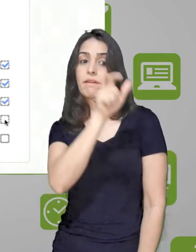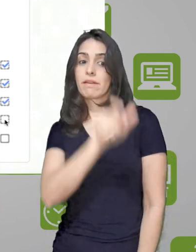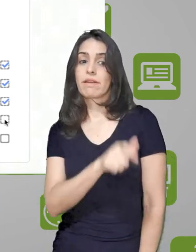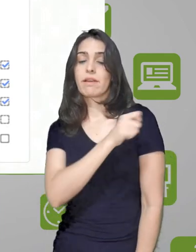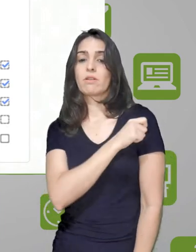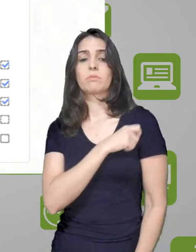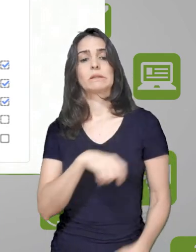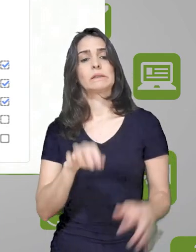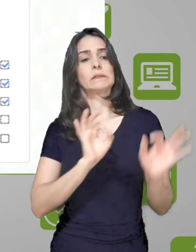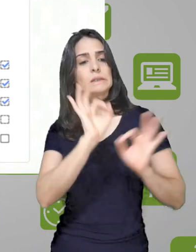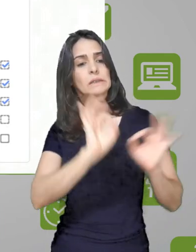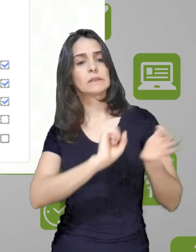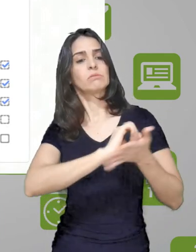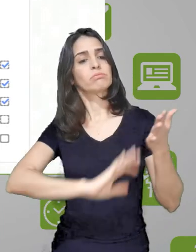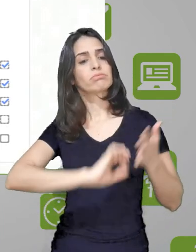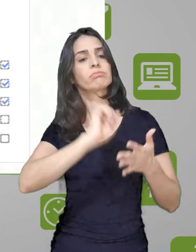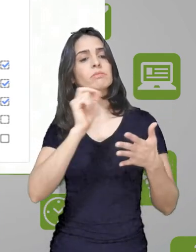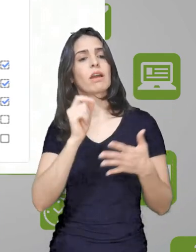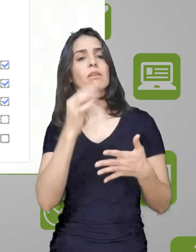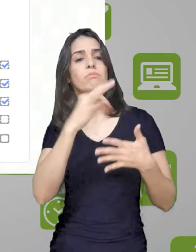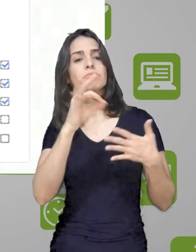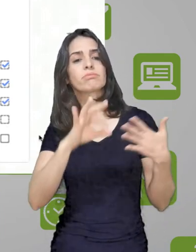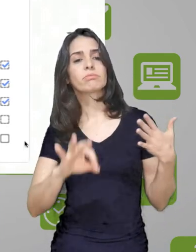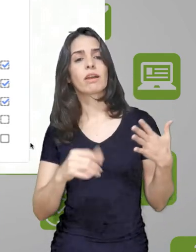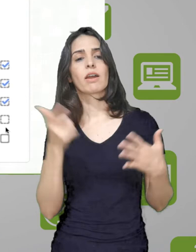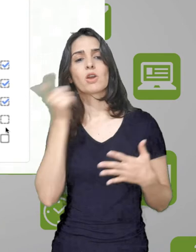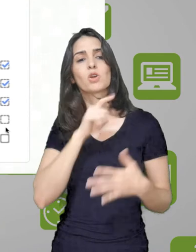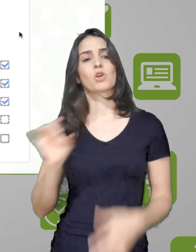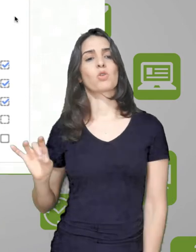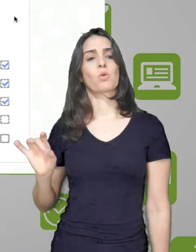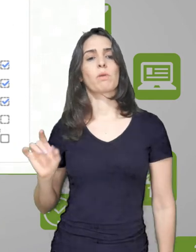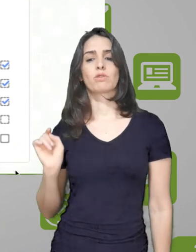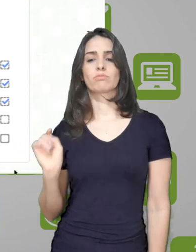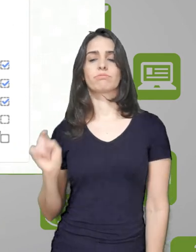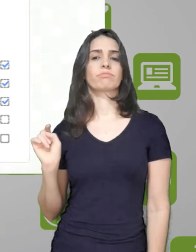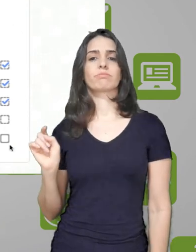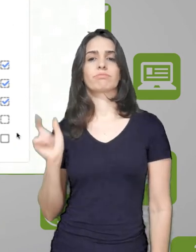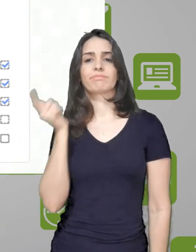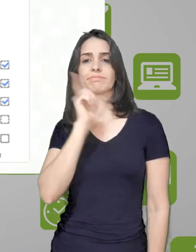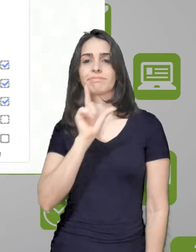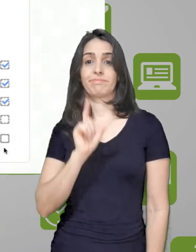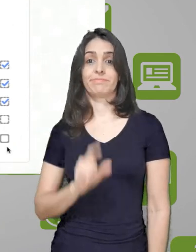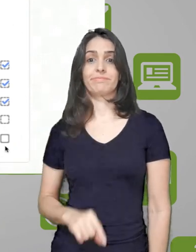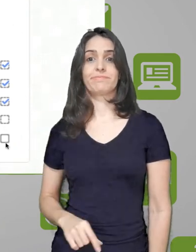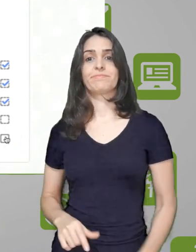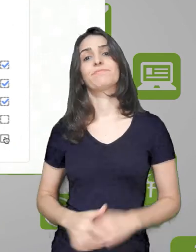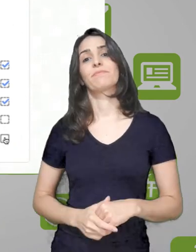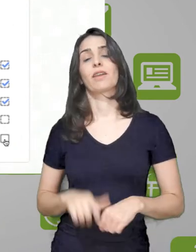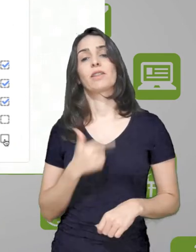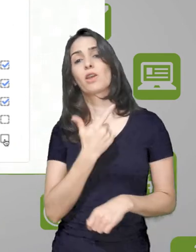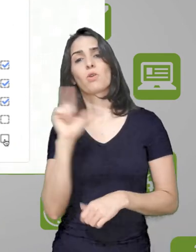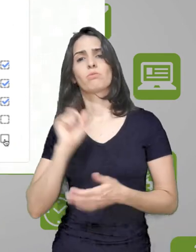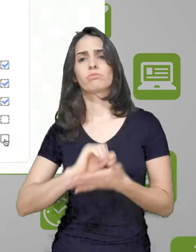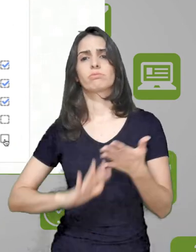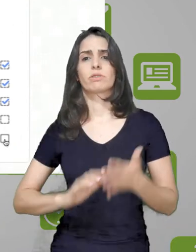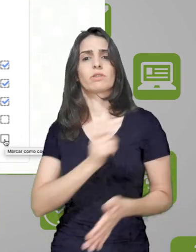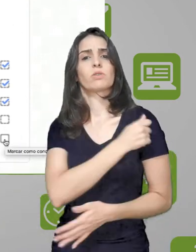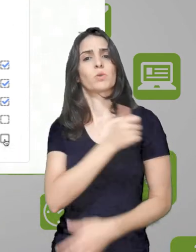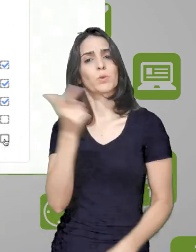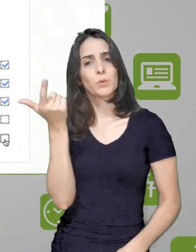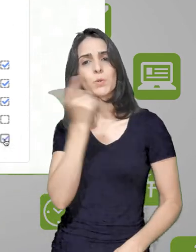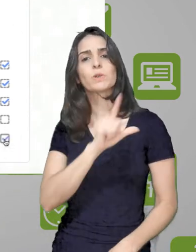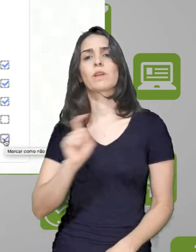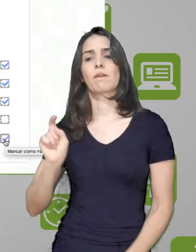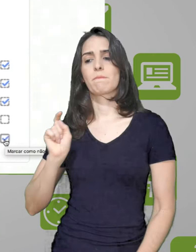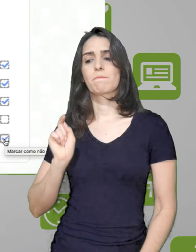marcar. Já essa última aqui, é o mesmo caso lá que eu mostrei no material. O aluno consegue marcar